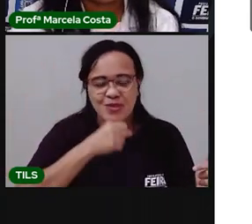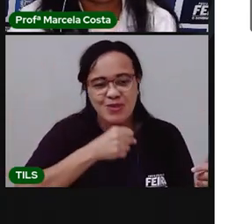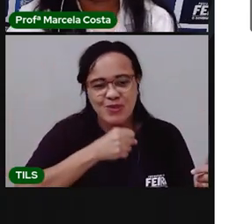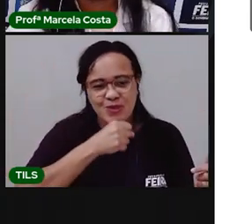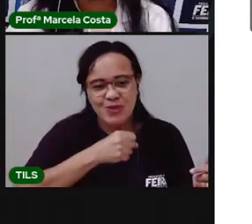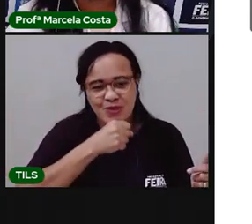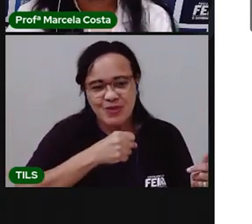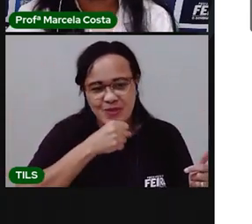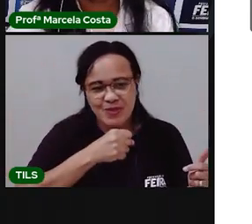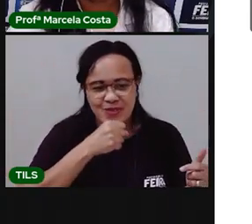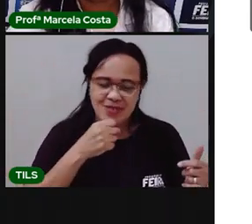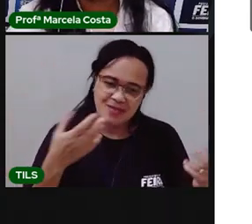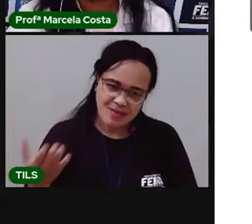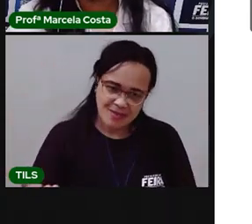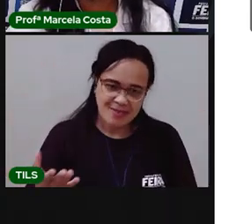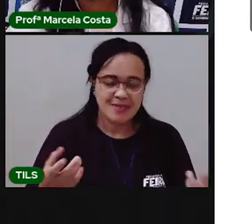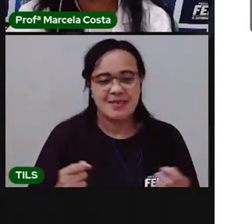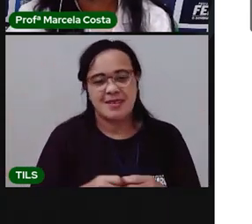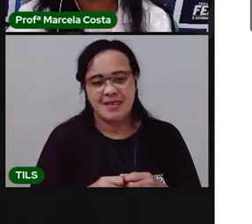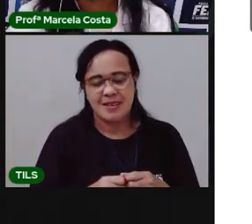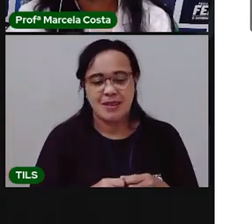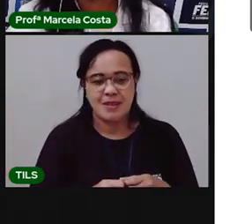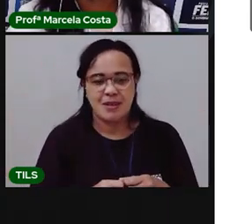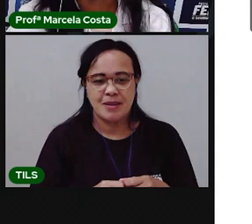Careca começa com qual letra?